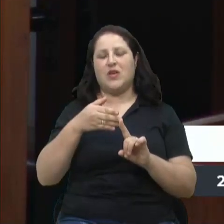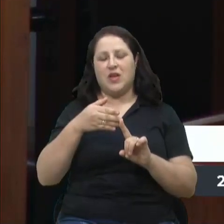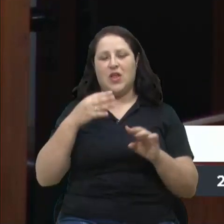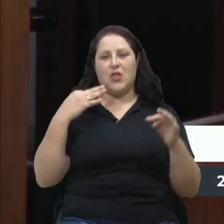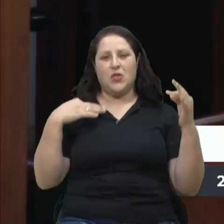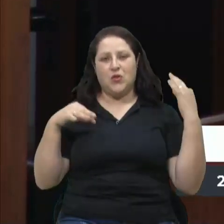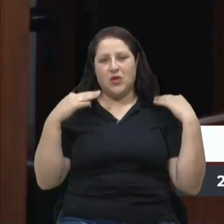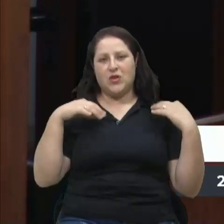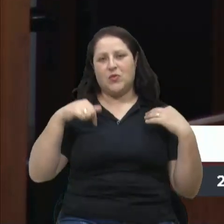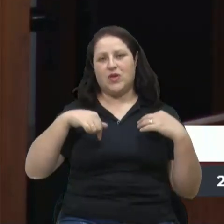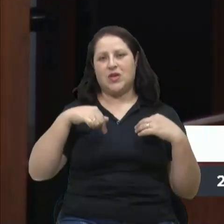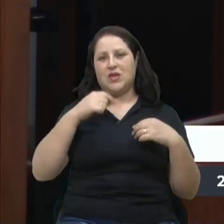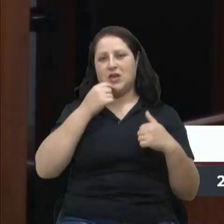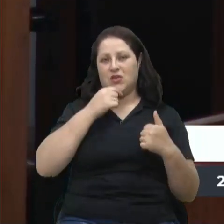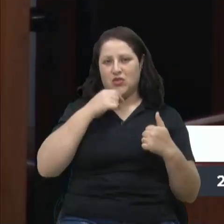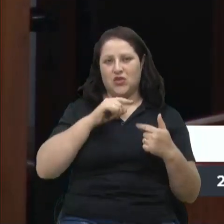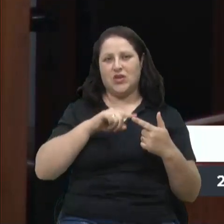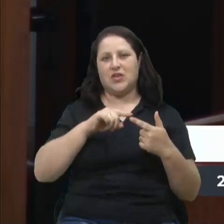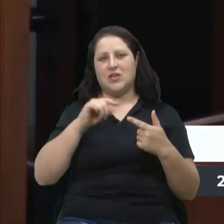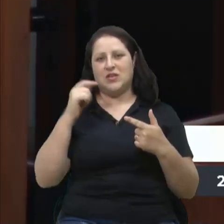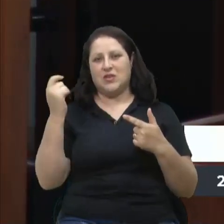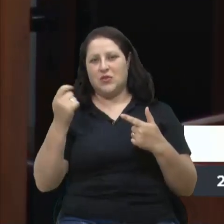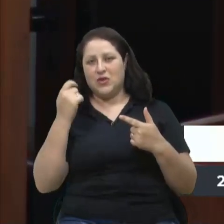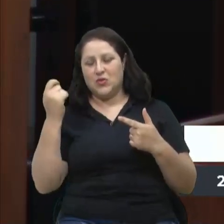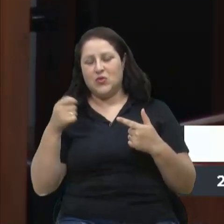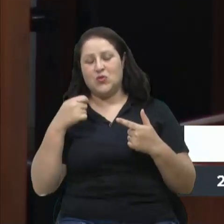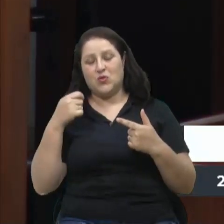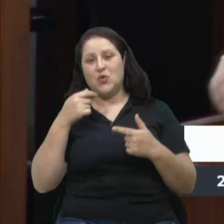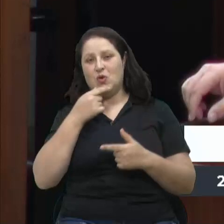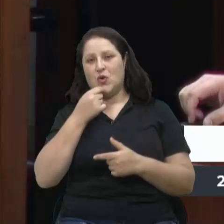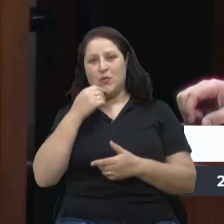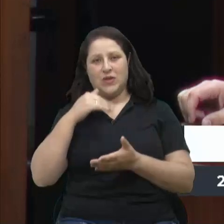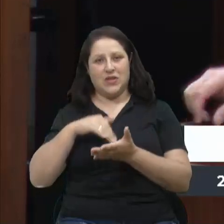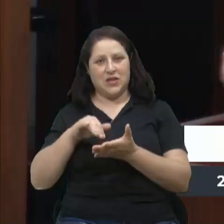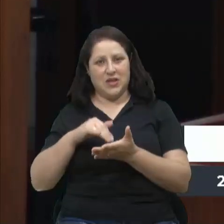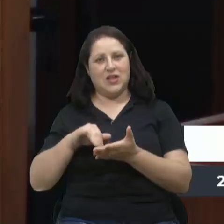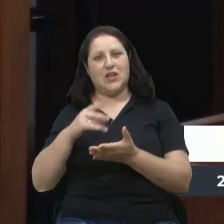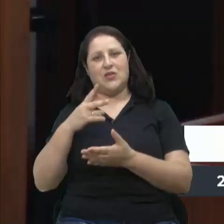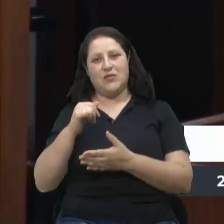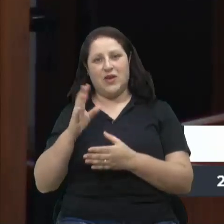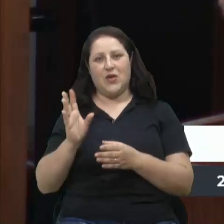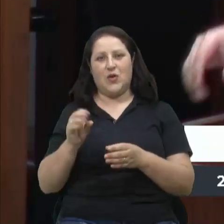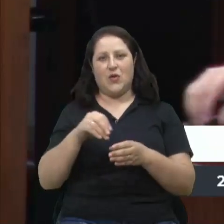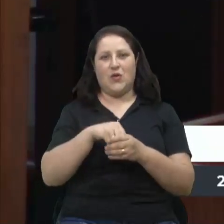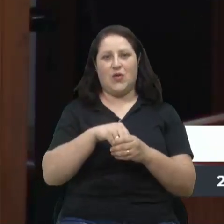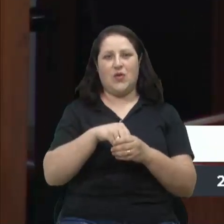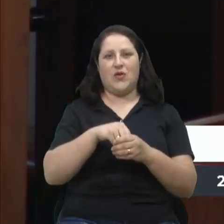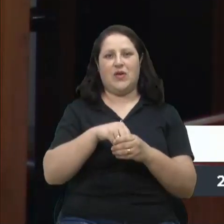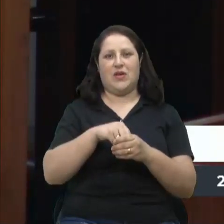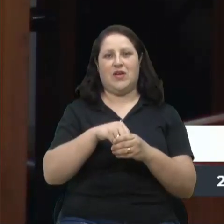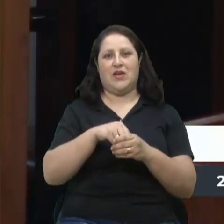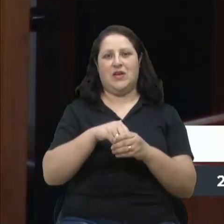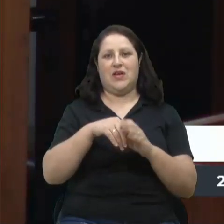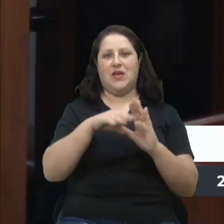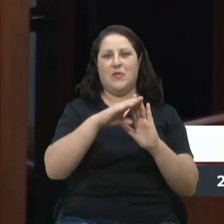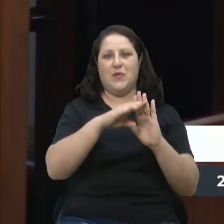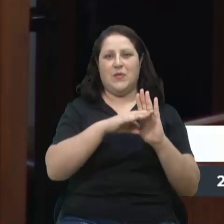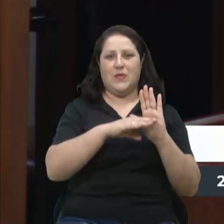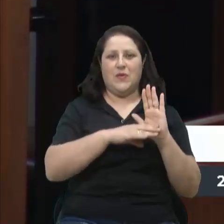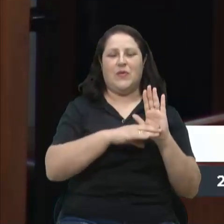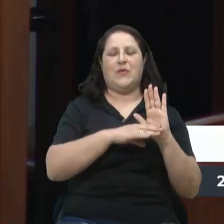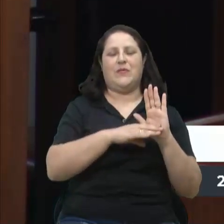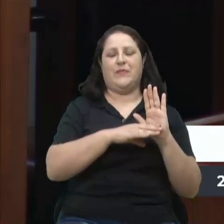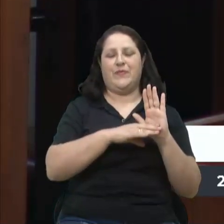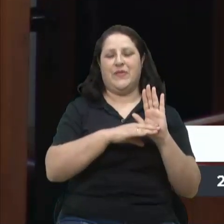o secretário do Andaluz percebeu isso e devem incluir o Mosaico nesse roteiro central turístico da cidade.